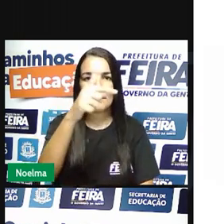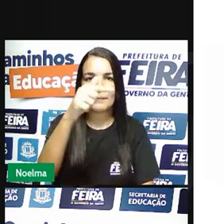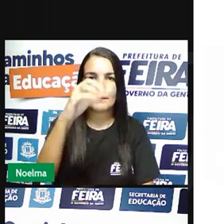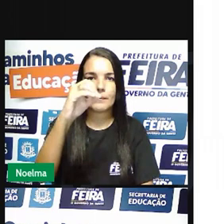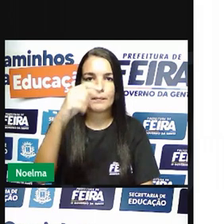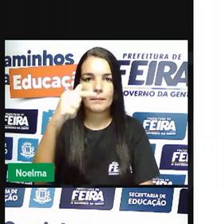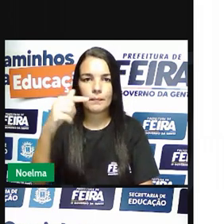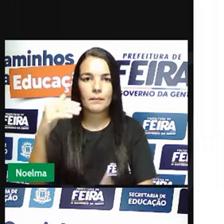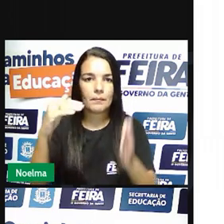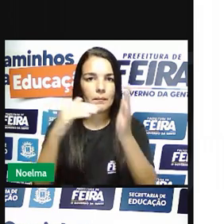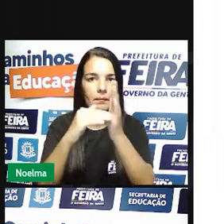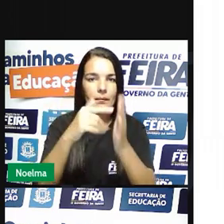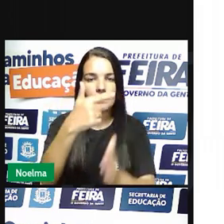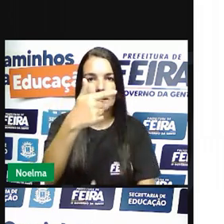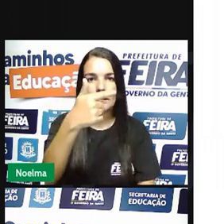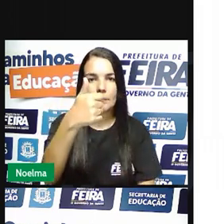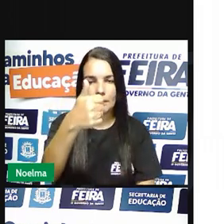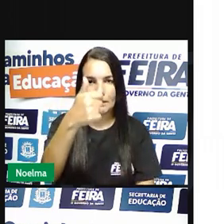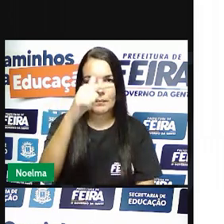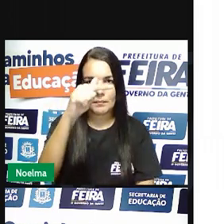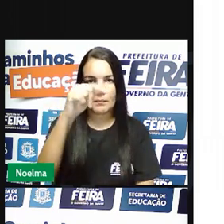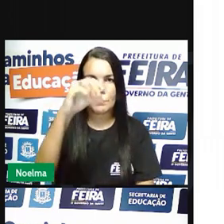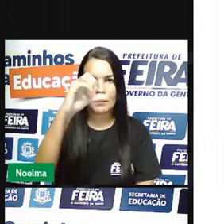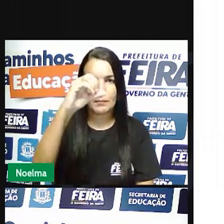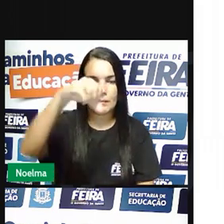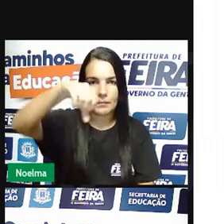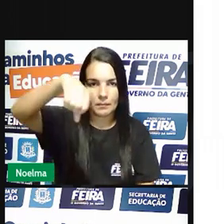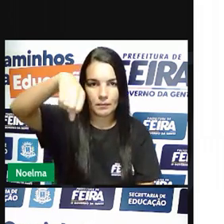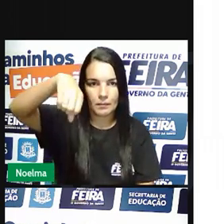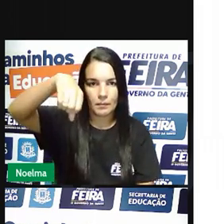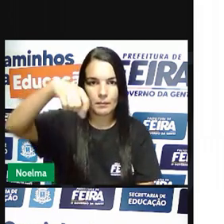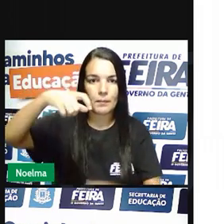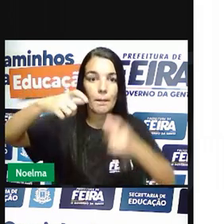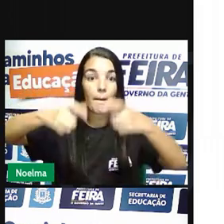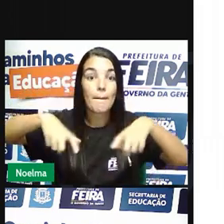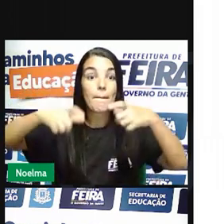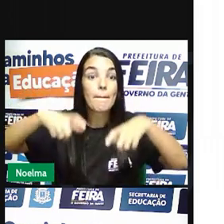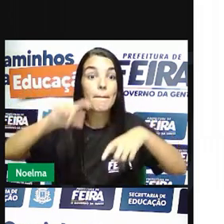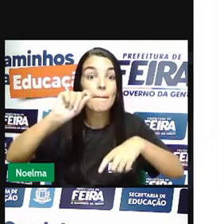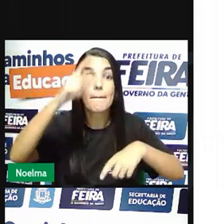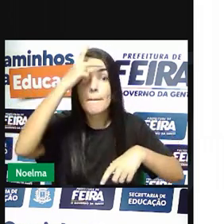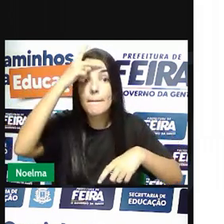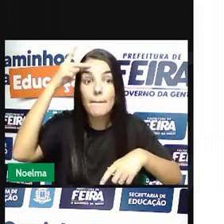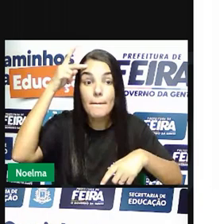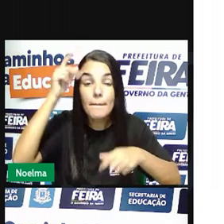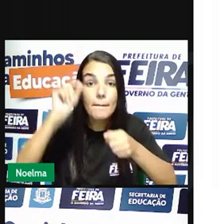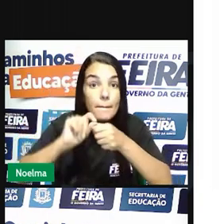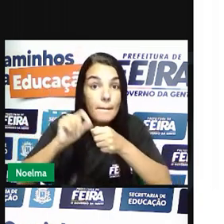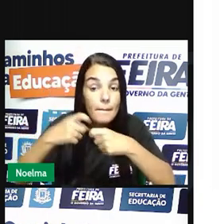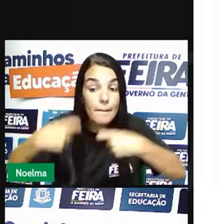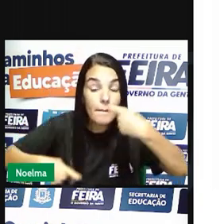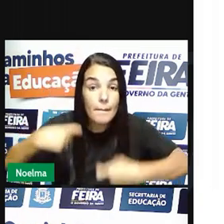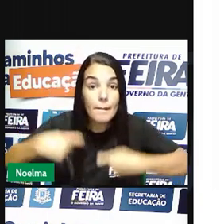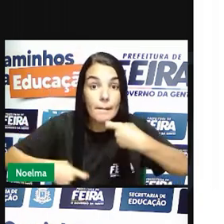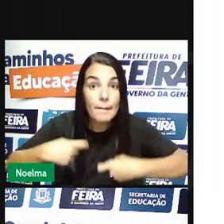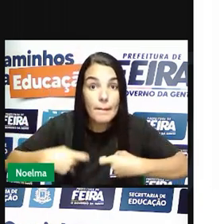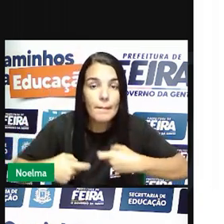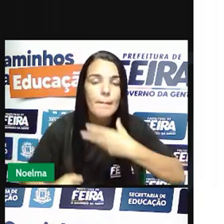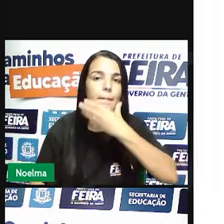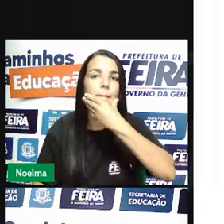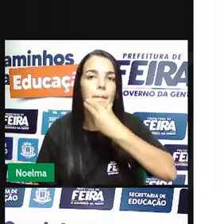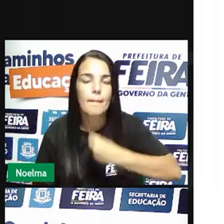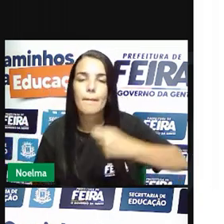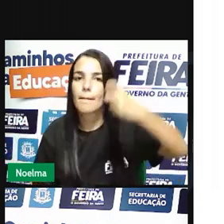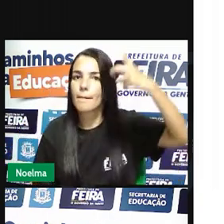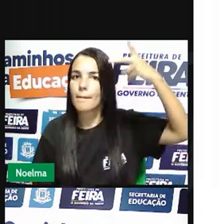1707 e 1709, e onde quem participou foram os paulistas